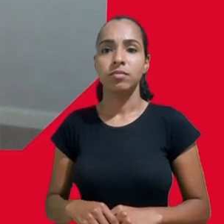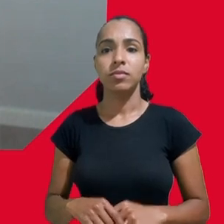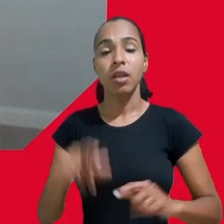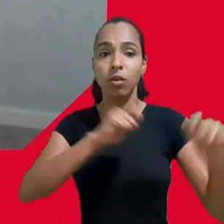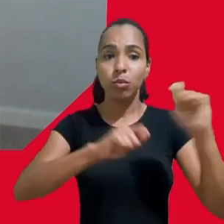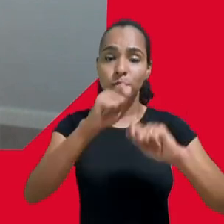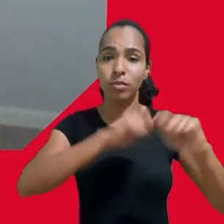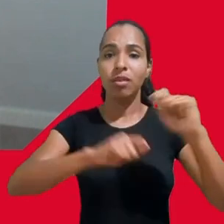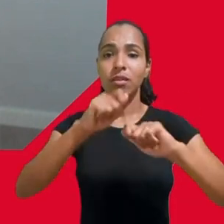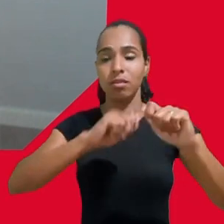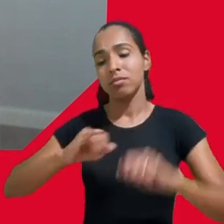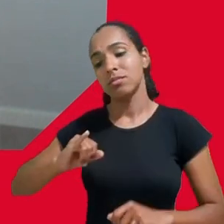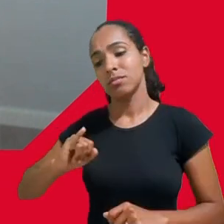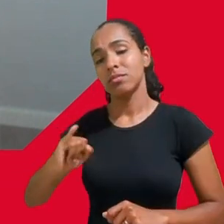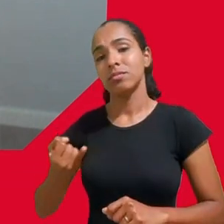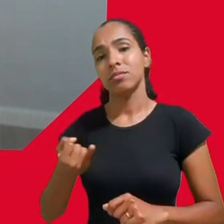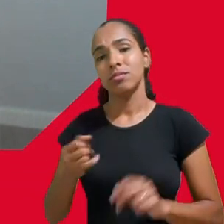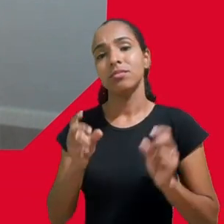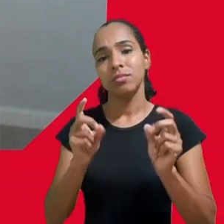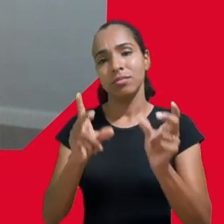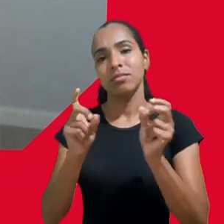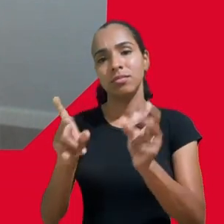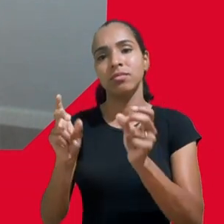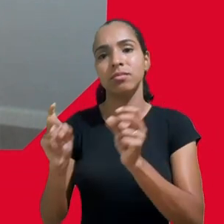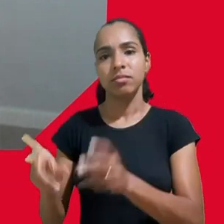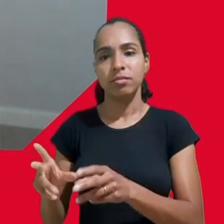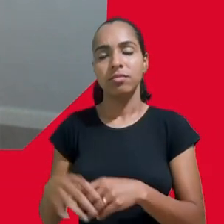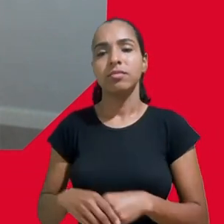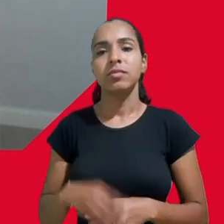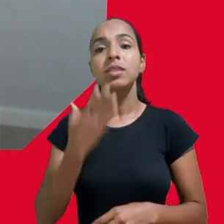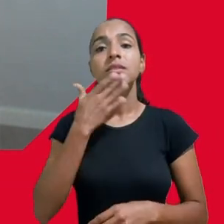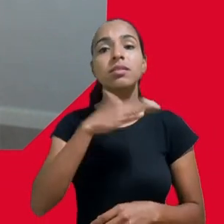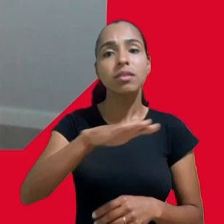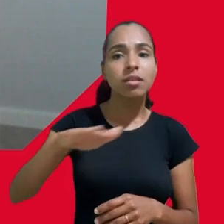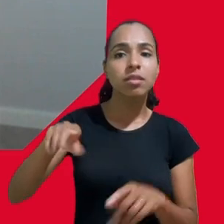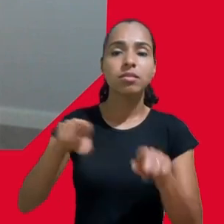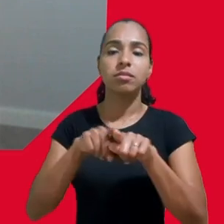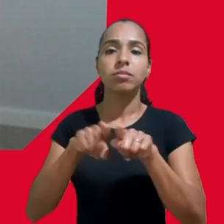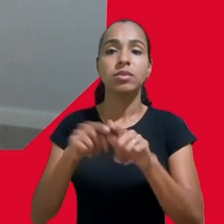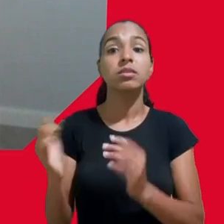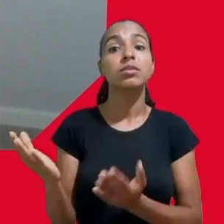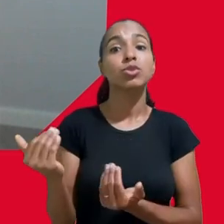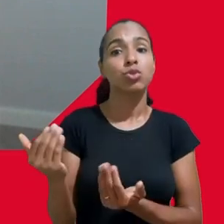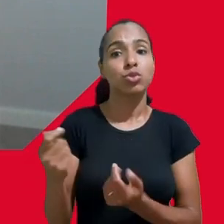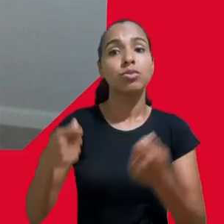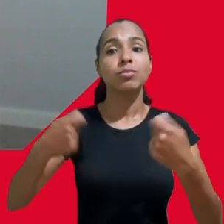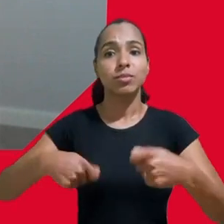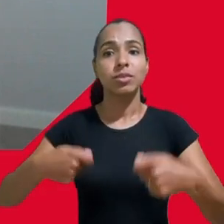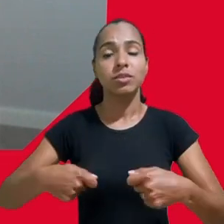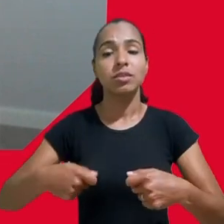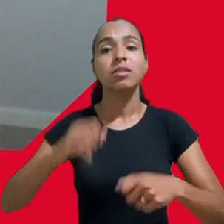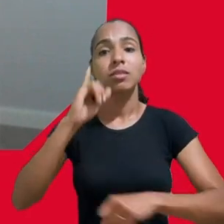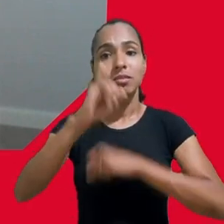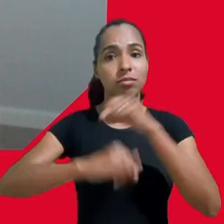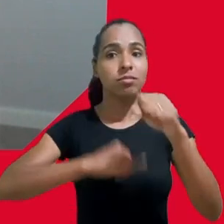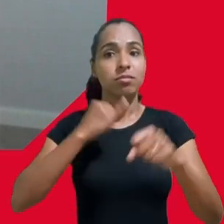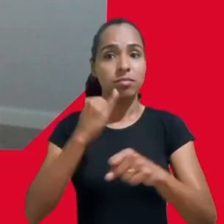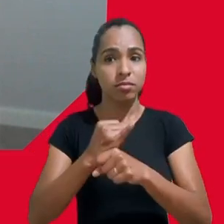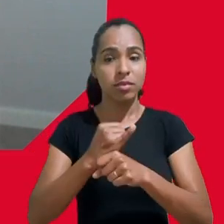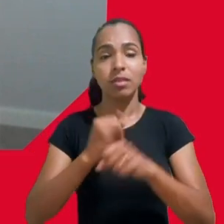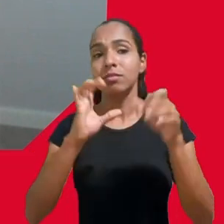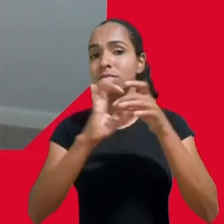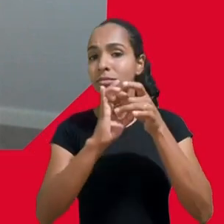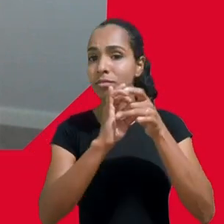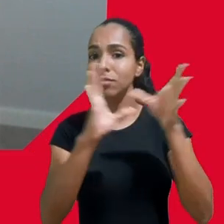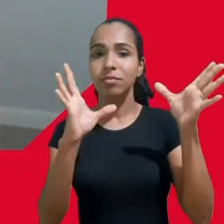sendo que as crianças e os adolescentes eles têm o direito de usufruir de uma internet livre de qualquer forma de exploração comercial aliás esse ponto